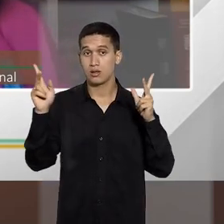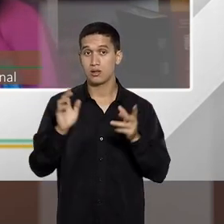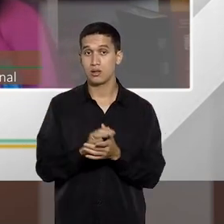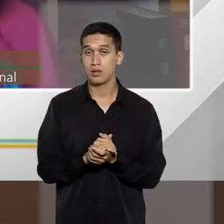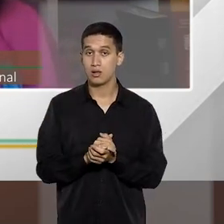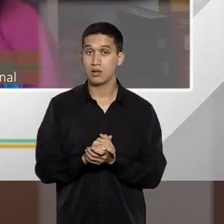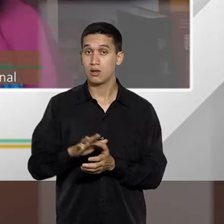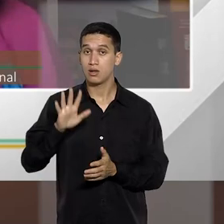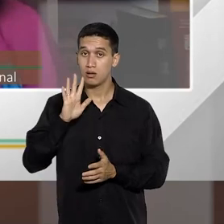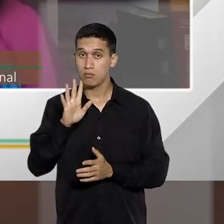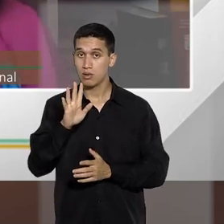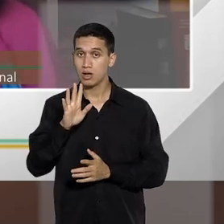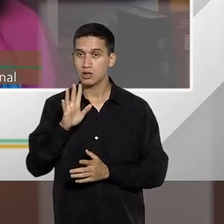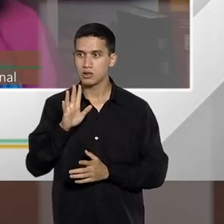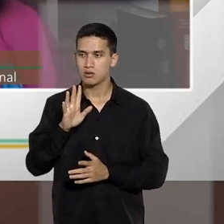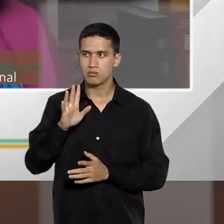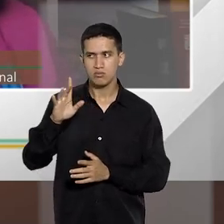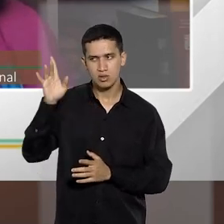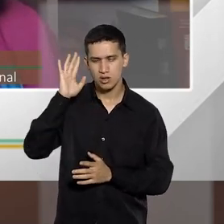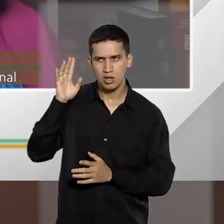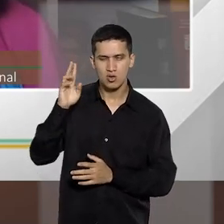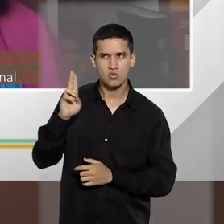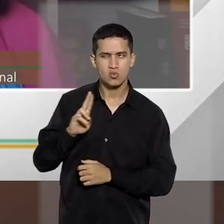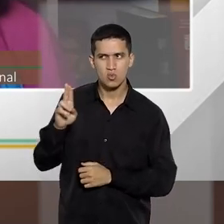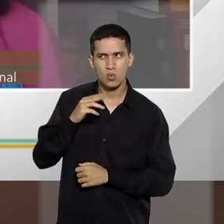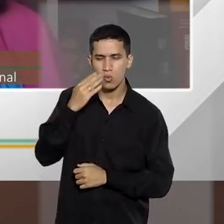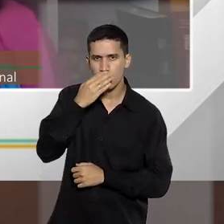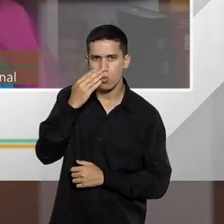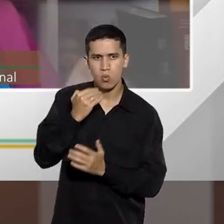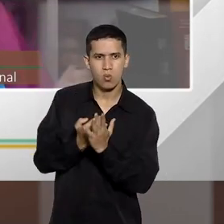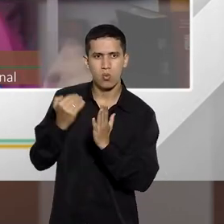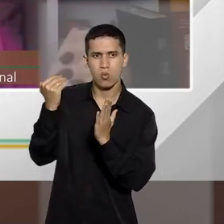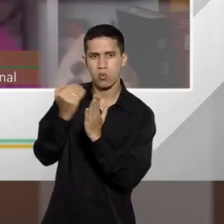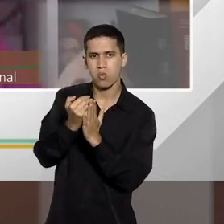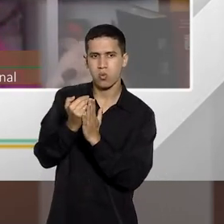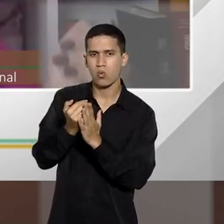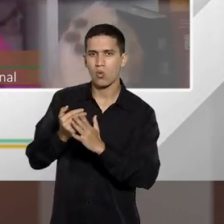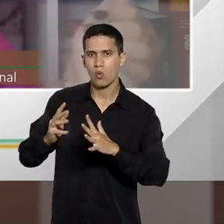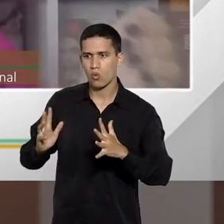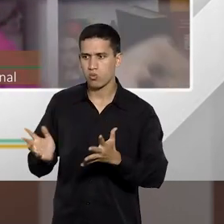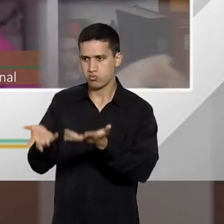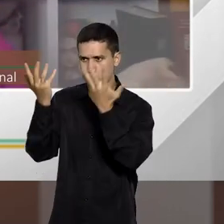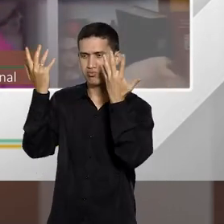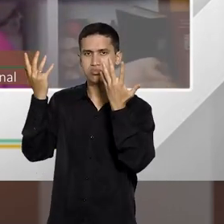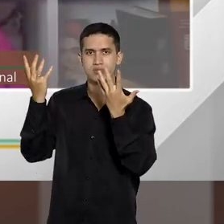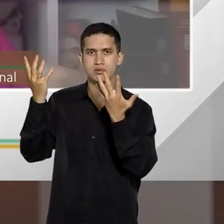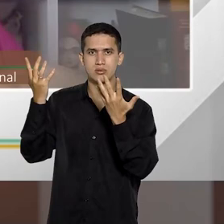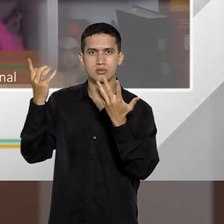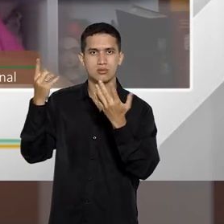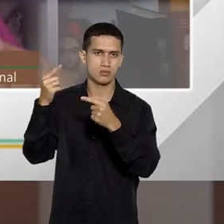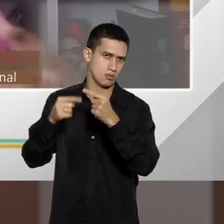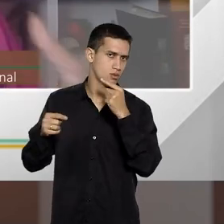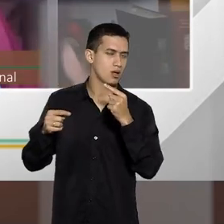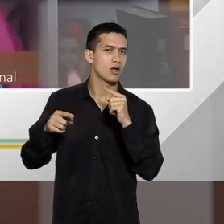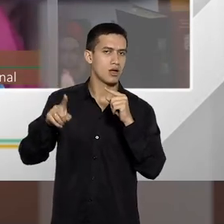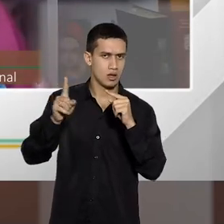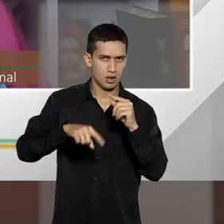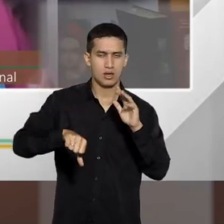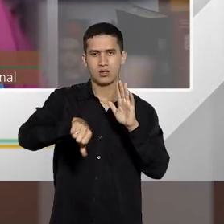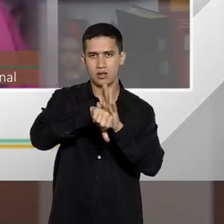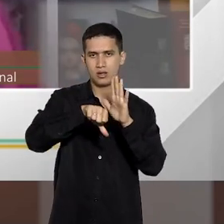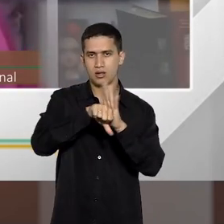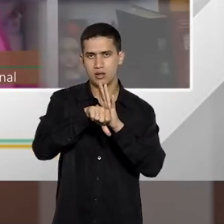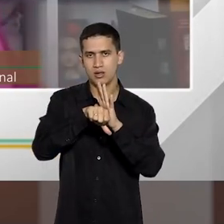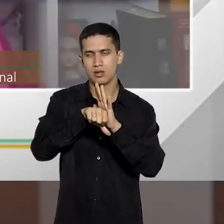mas explorar a prostituição é crime, então explorar a prostituição do outro, mas vamos imaginar